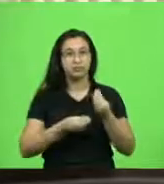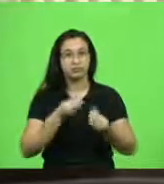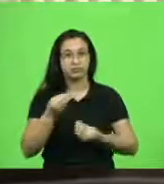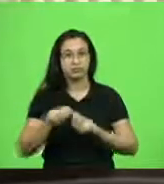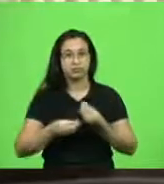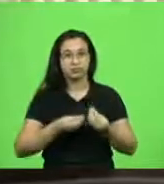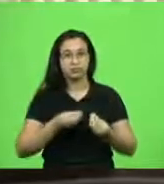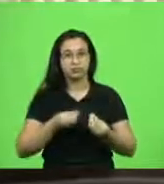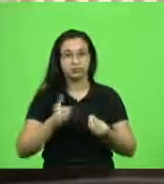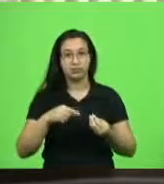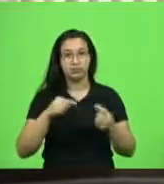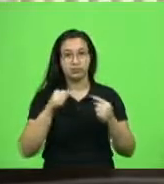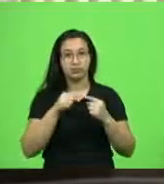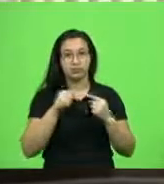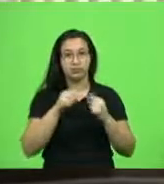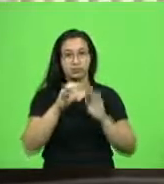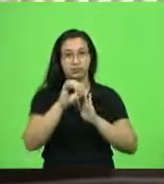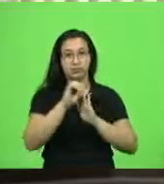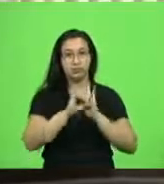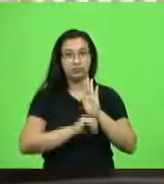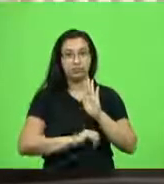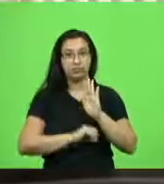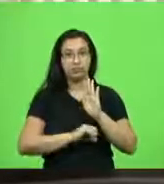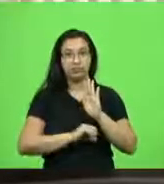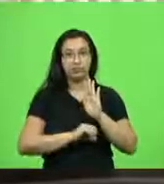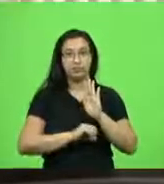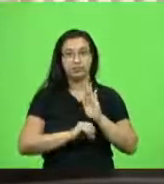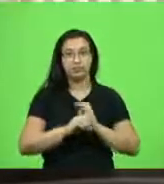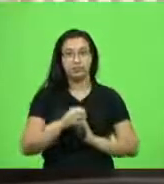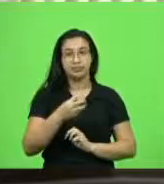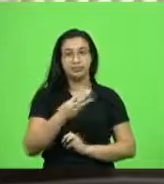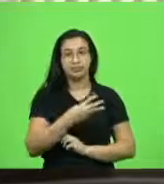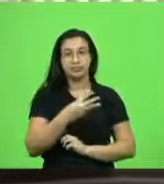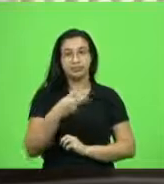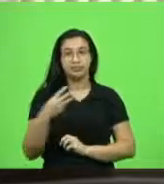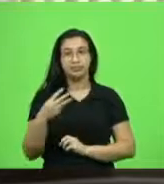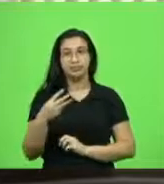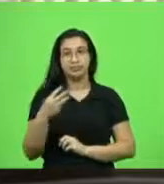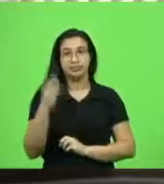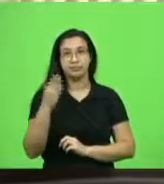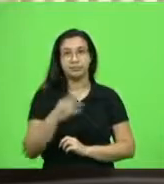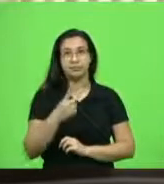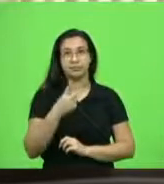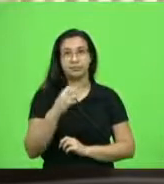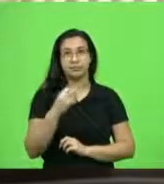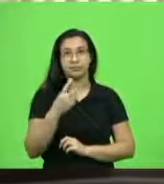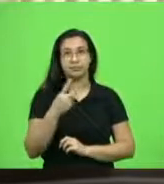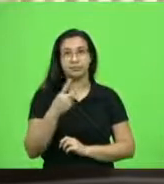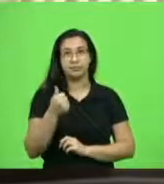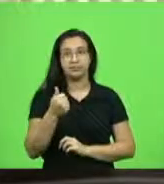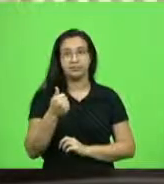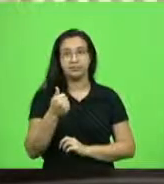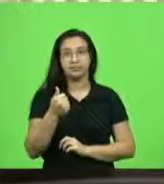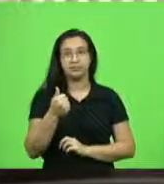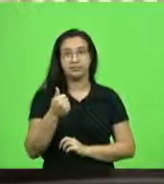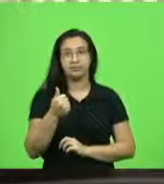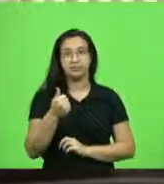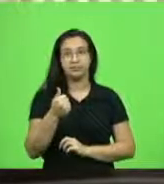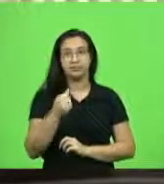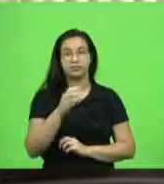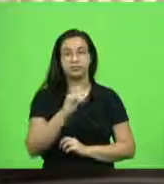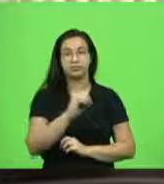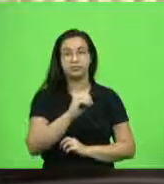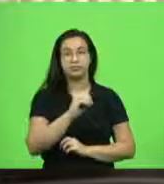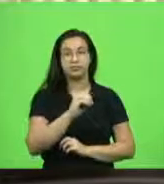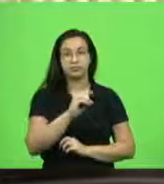ofício, ofício número 33, barra 2021, da OZZ